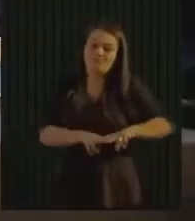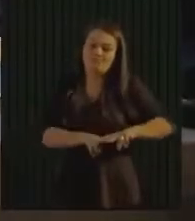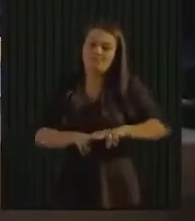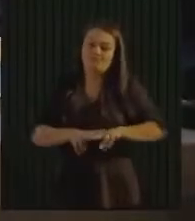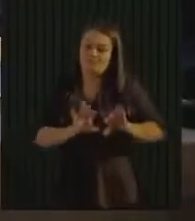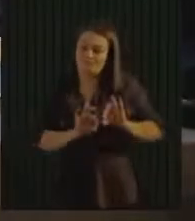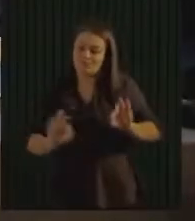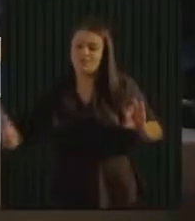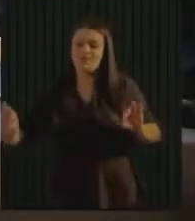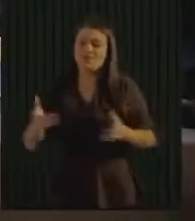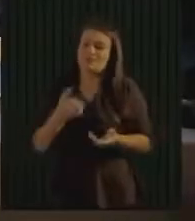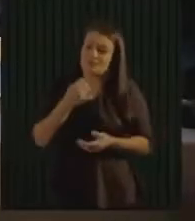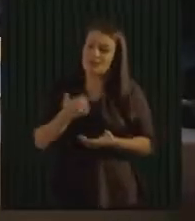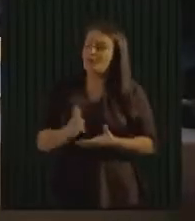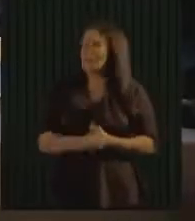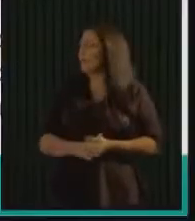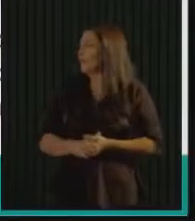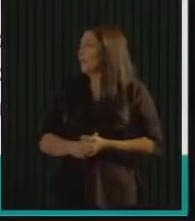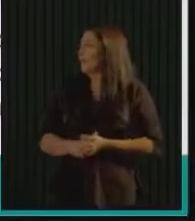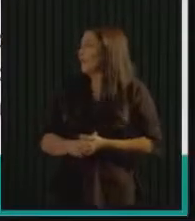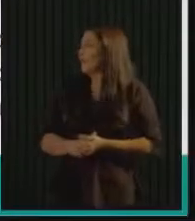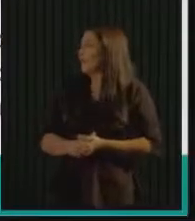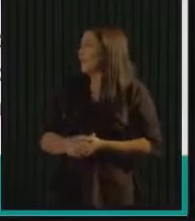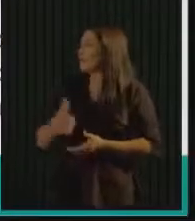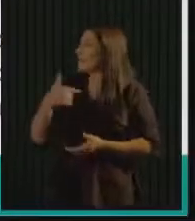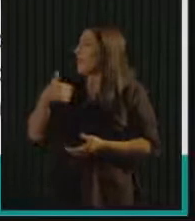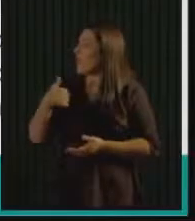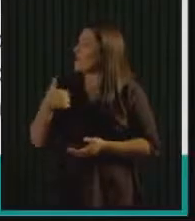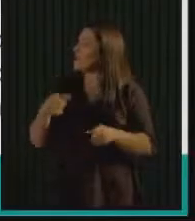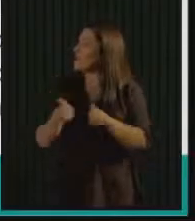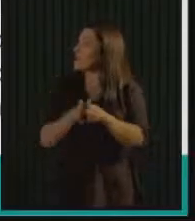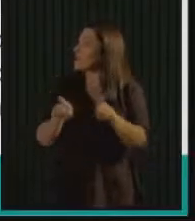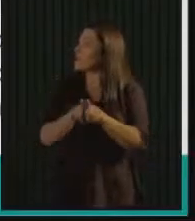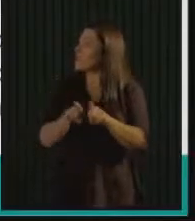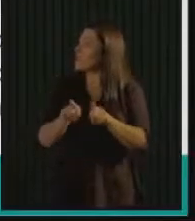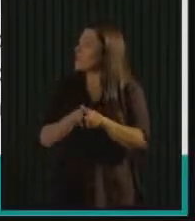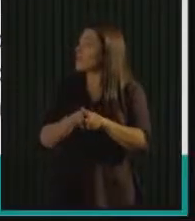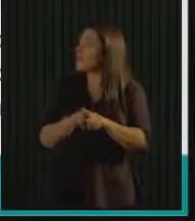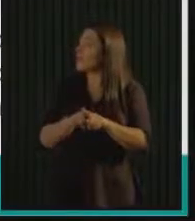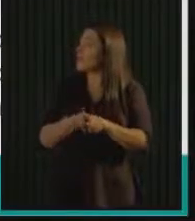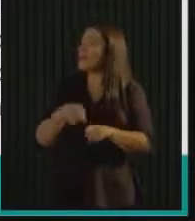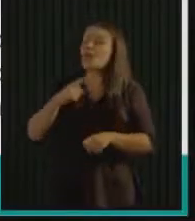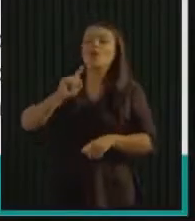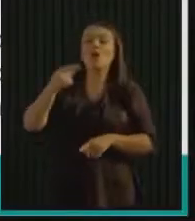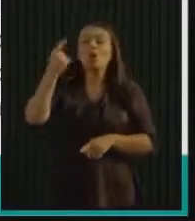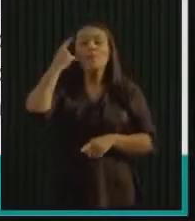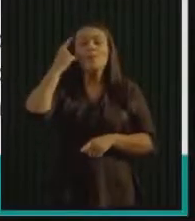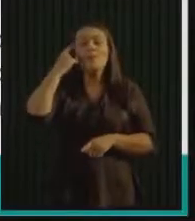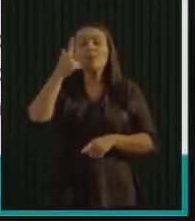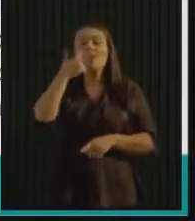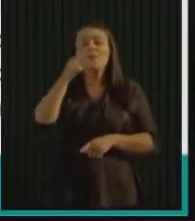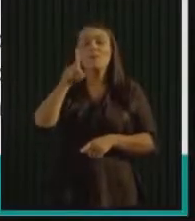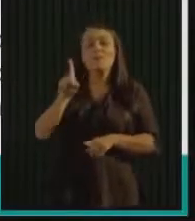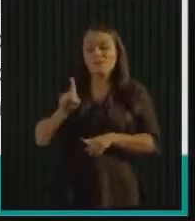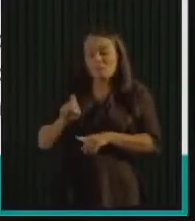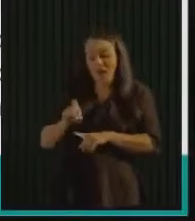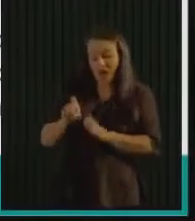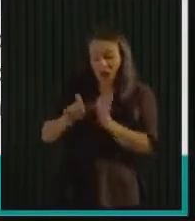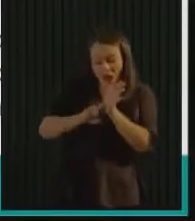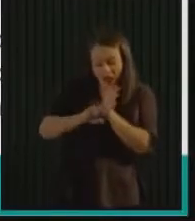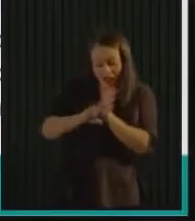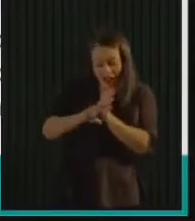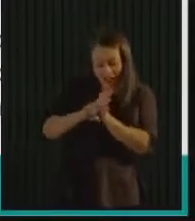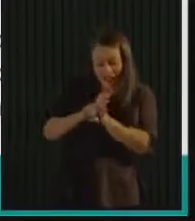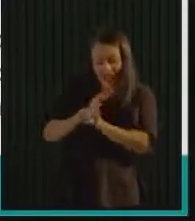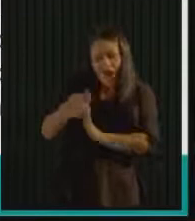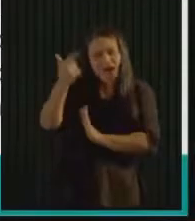a gente também distribuiu composteiras domiciliares, a minhoca na cabeça, o nome do projeto, né Topaz? Fazer